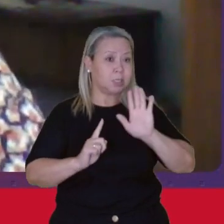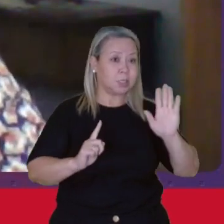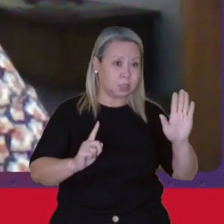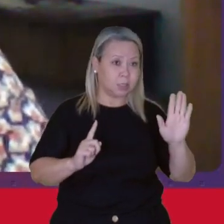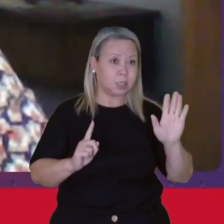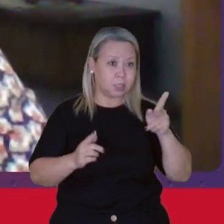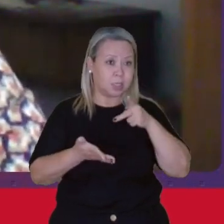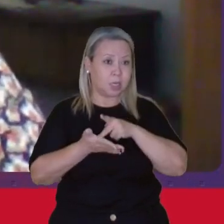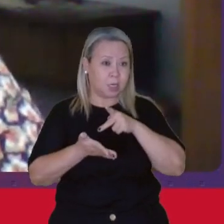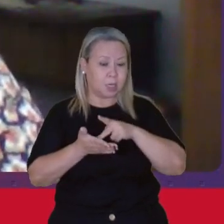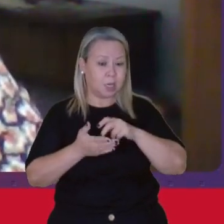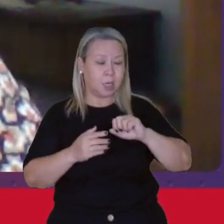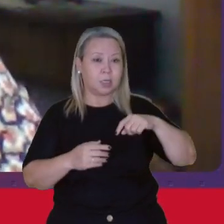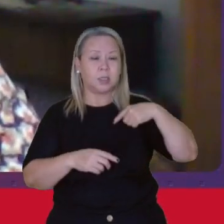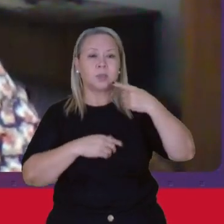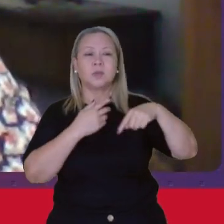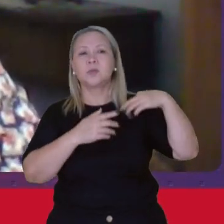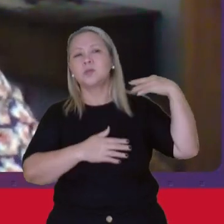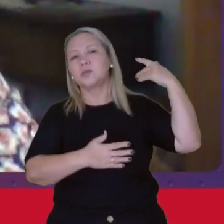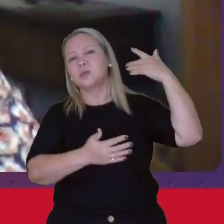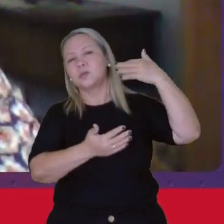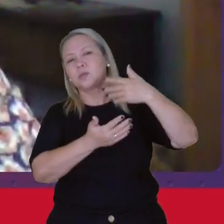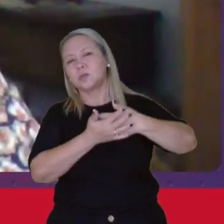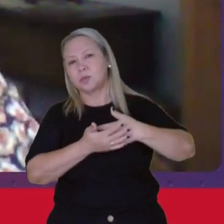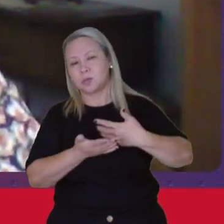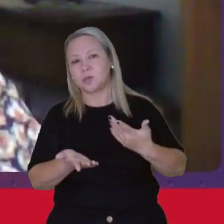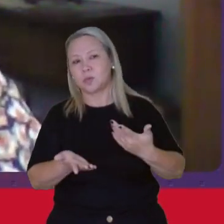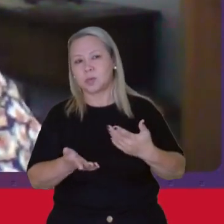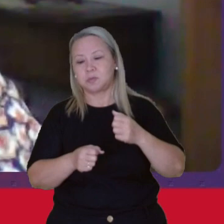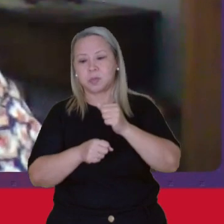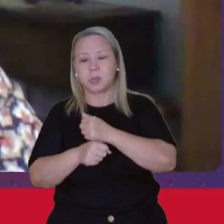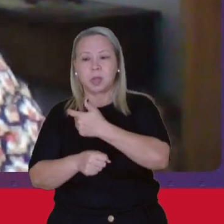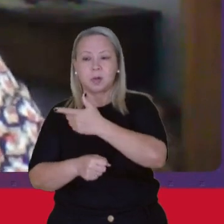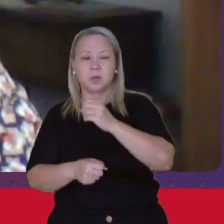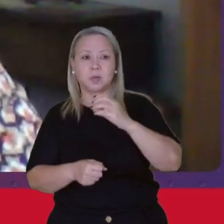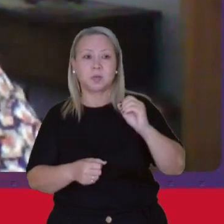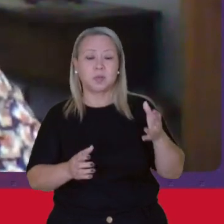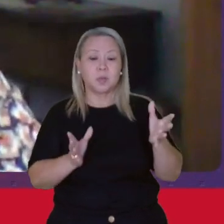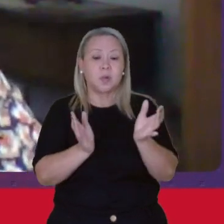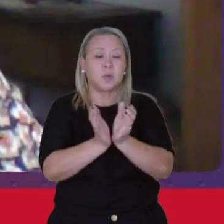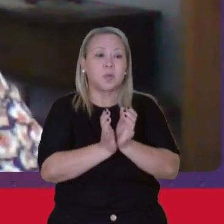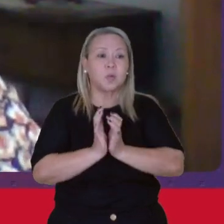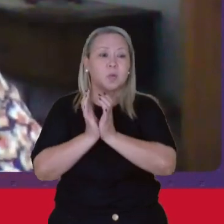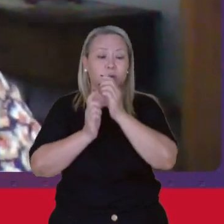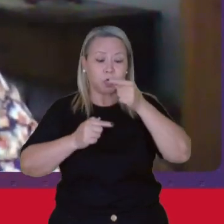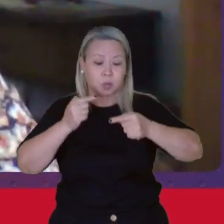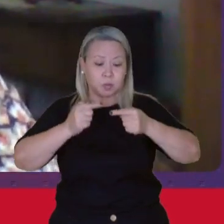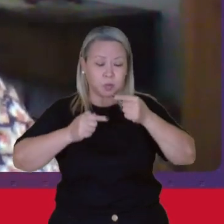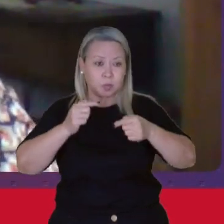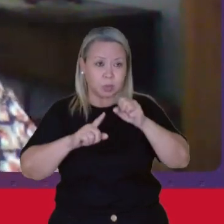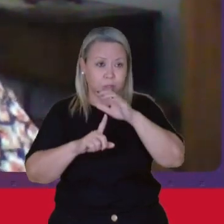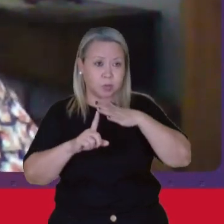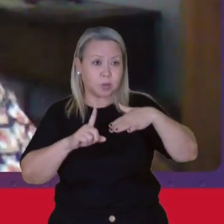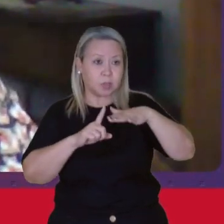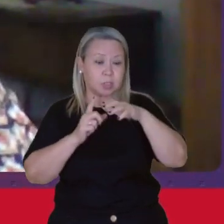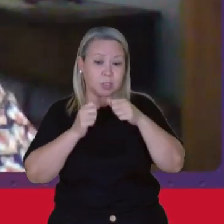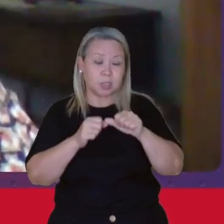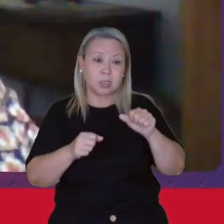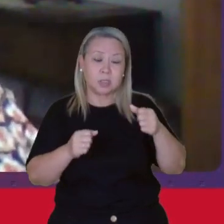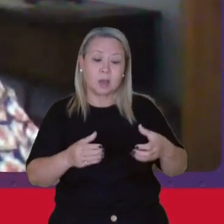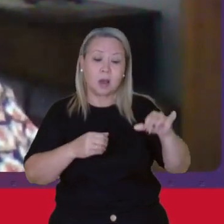últimas décadas Dos anos 2000 Por meio de um conjunto De políticas sociais Que estavam